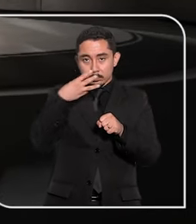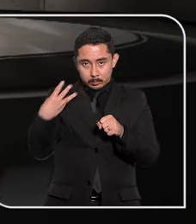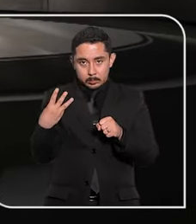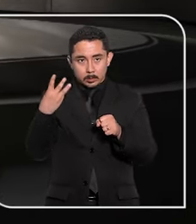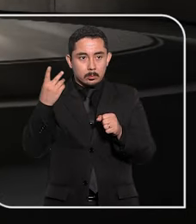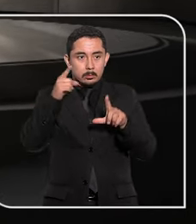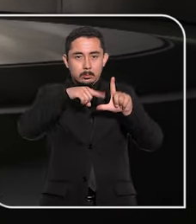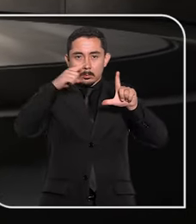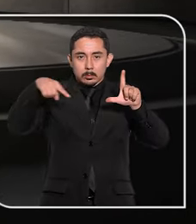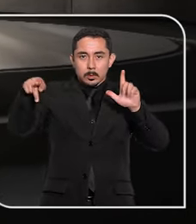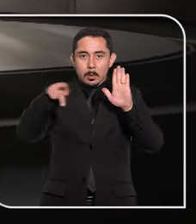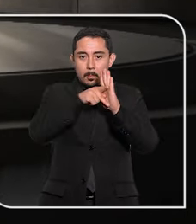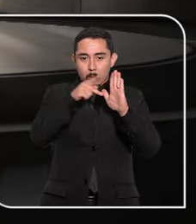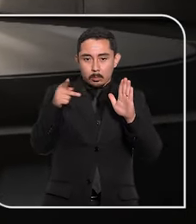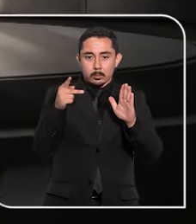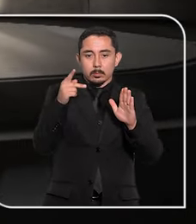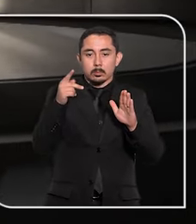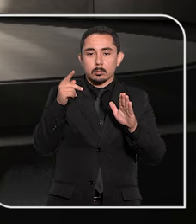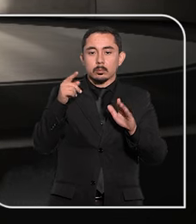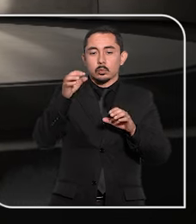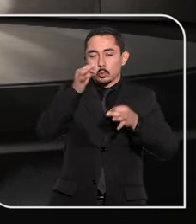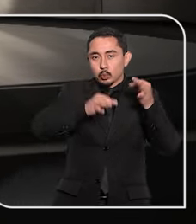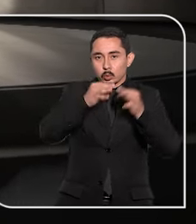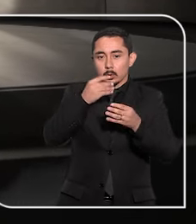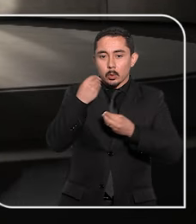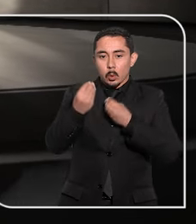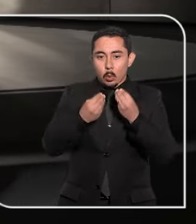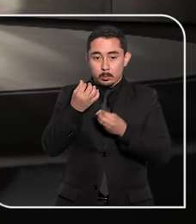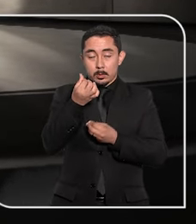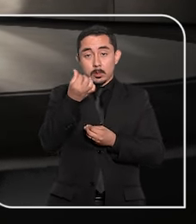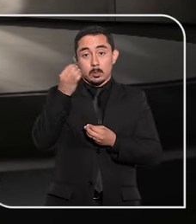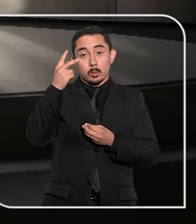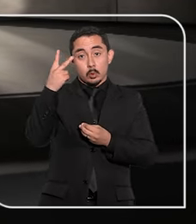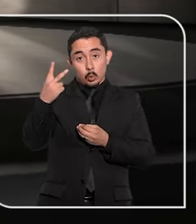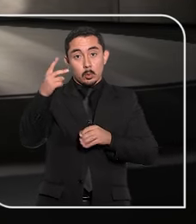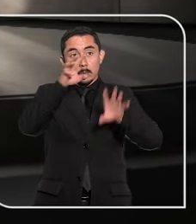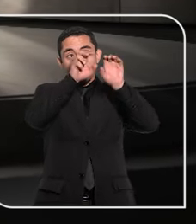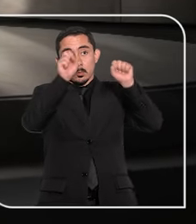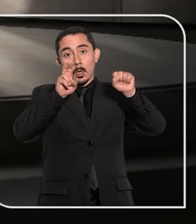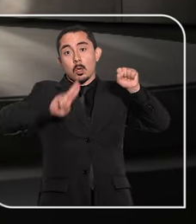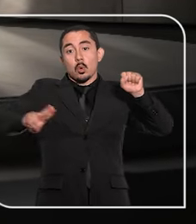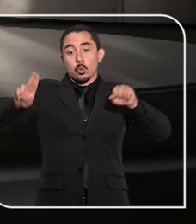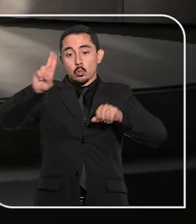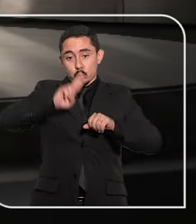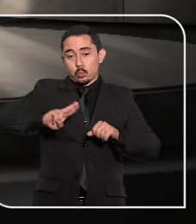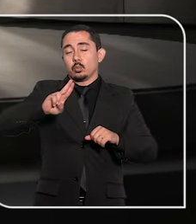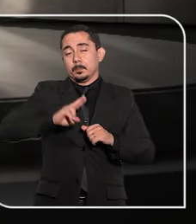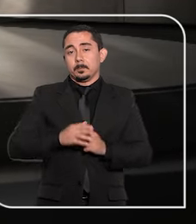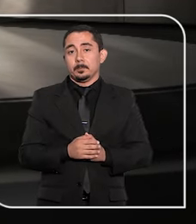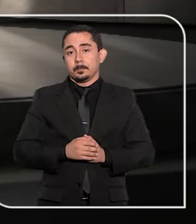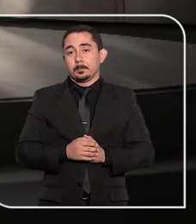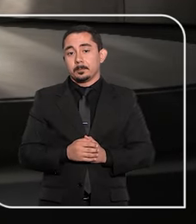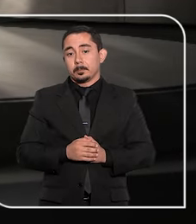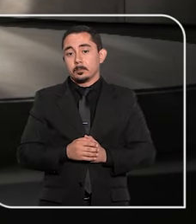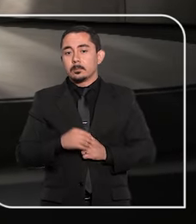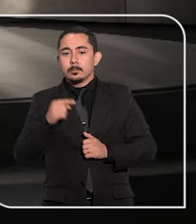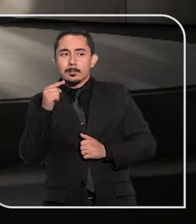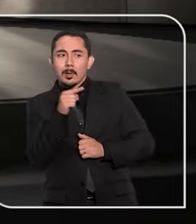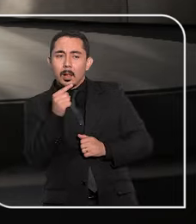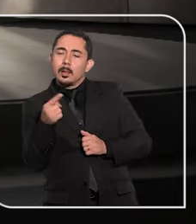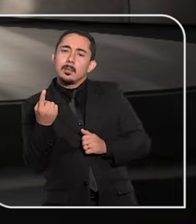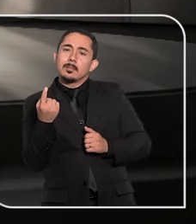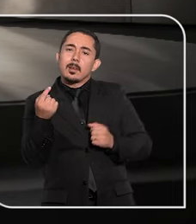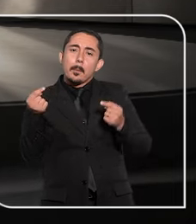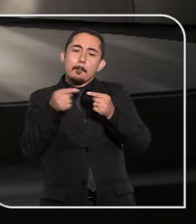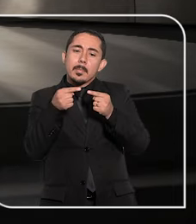levantamento anual do Conselho Nacional de Justiça, 62 tribunais usam inteligência artificial. Esse